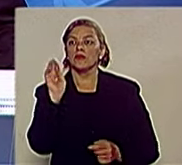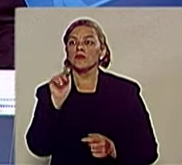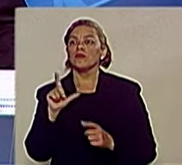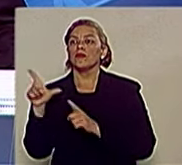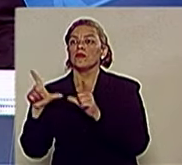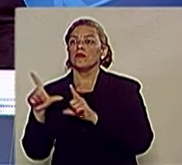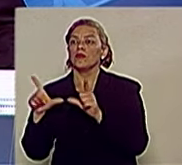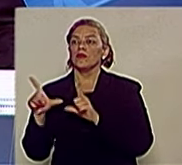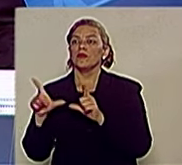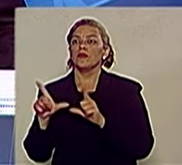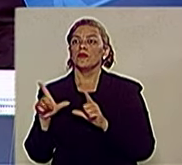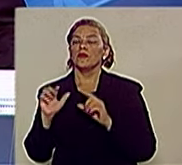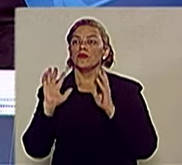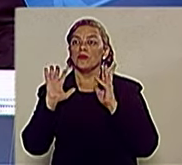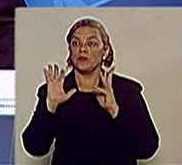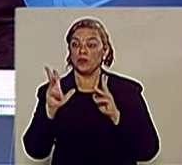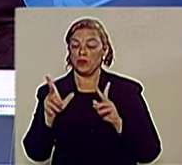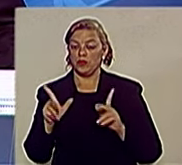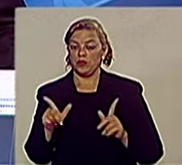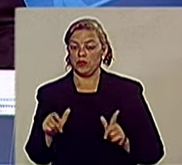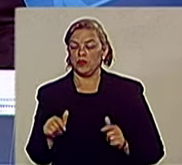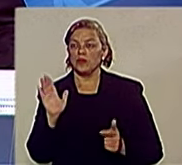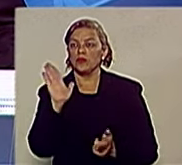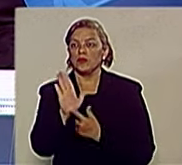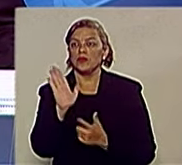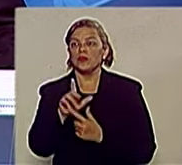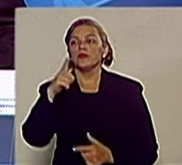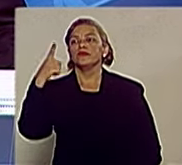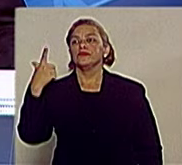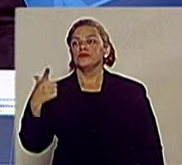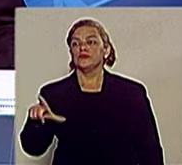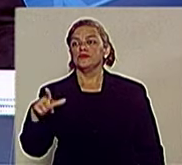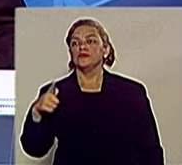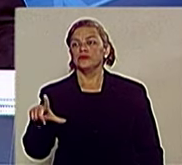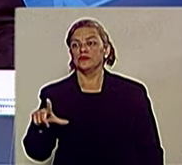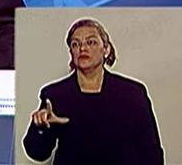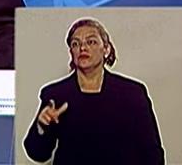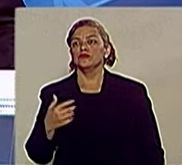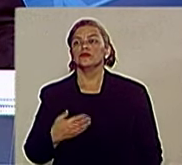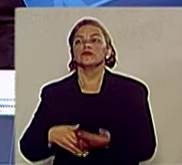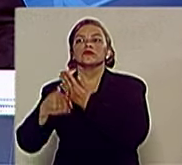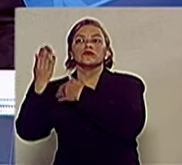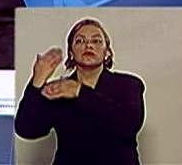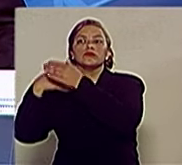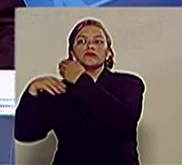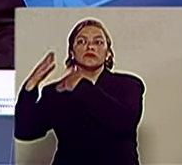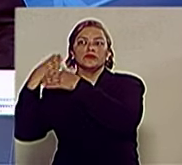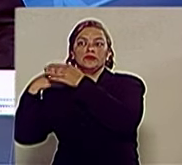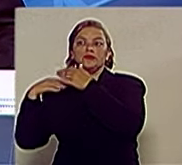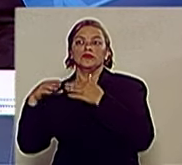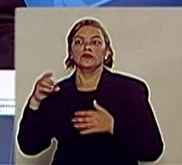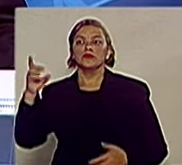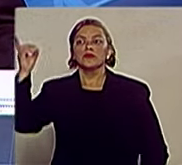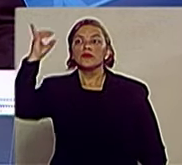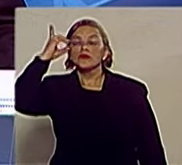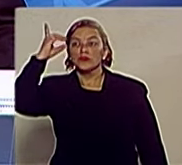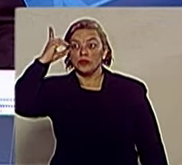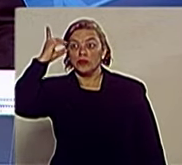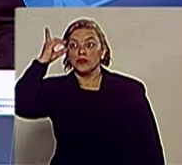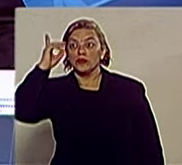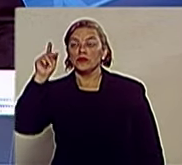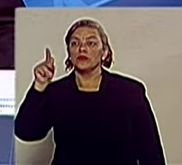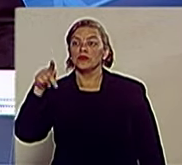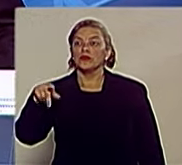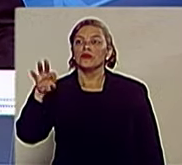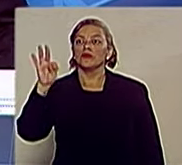indica que vai se repetir em São José dos Campos o que aconteceu no governo Dilma do PT. Quando logo após as